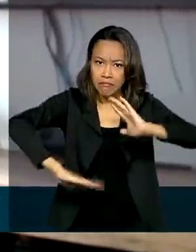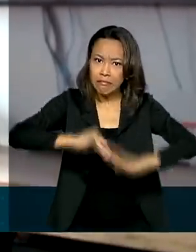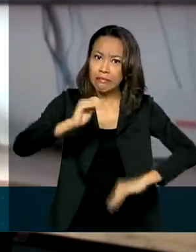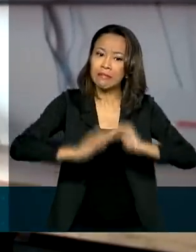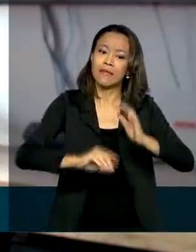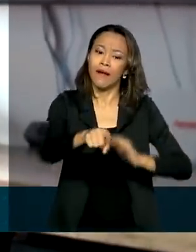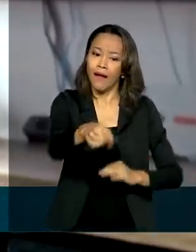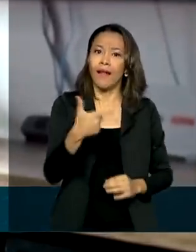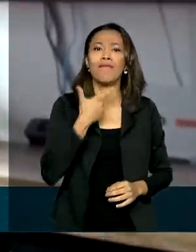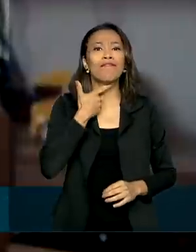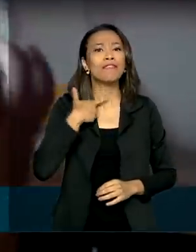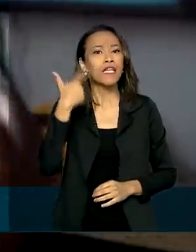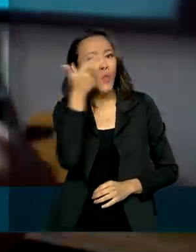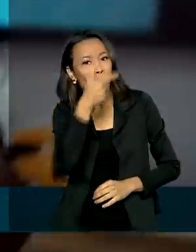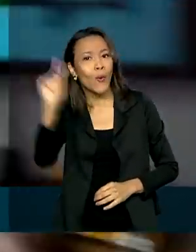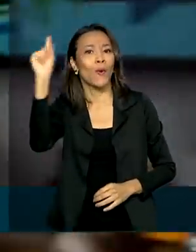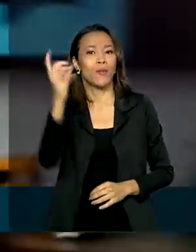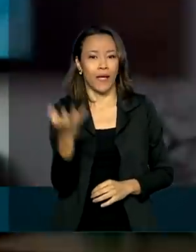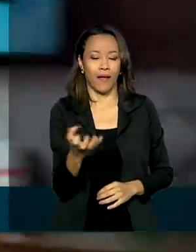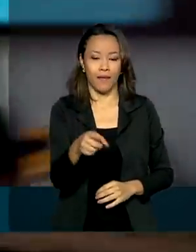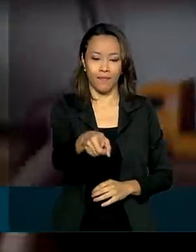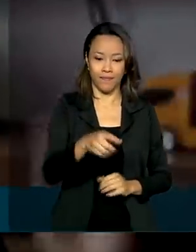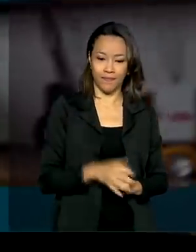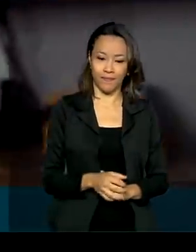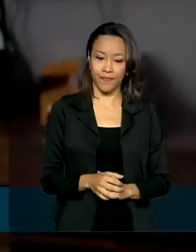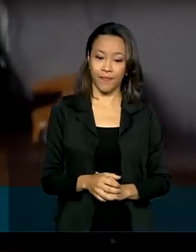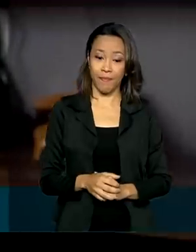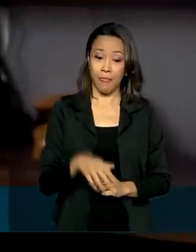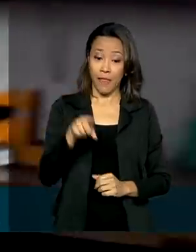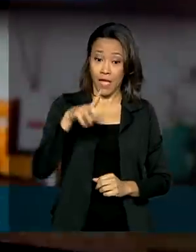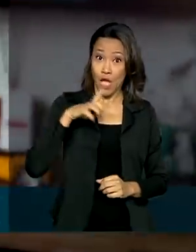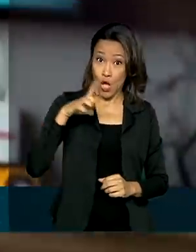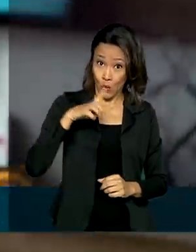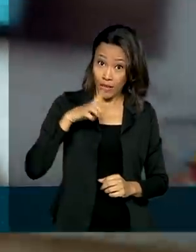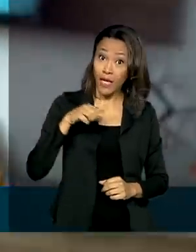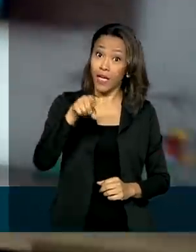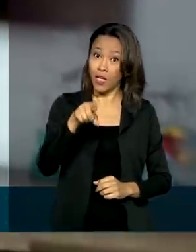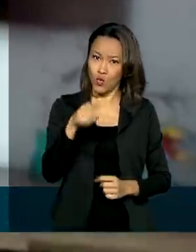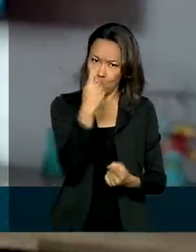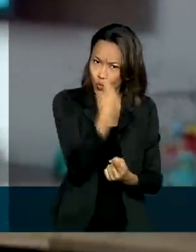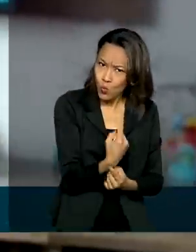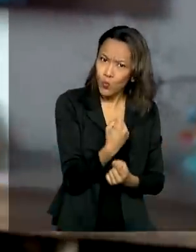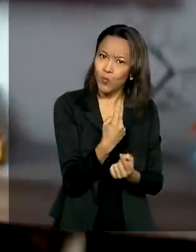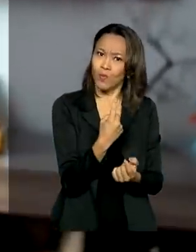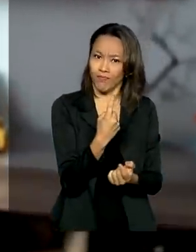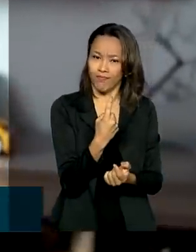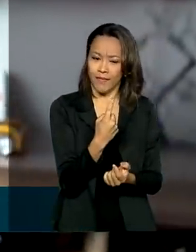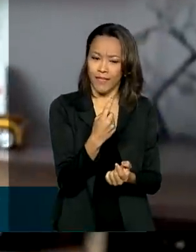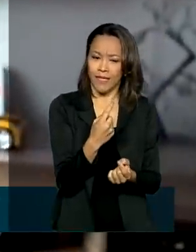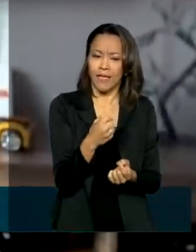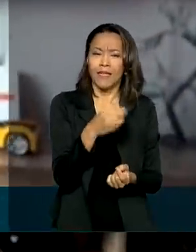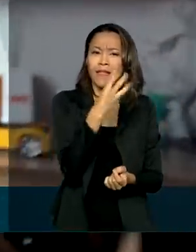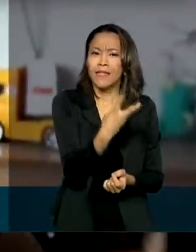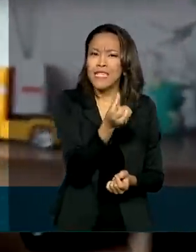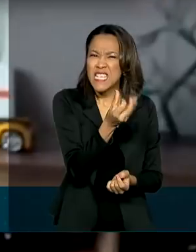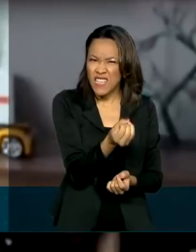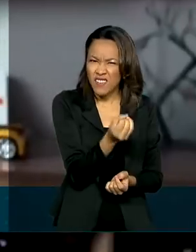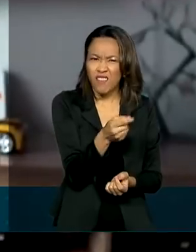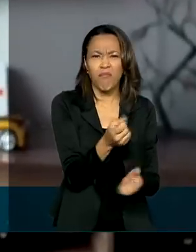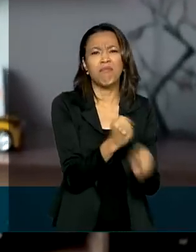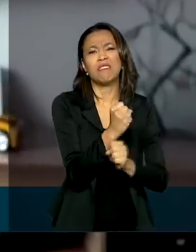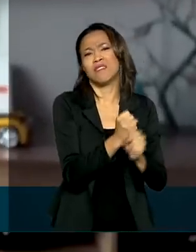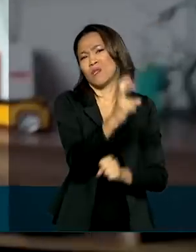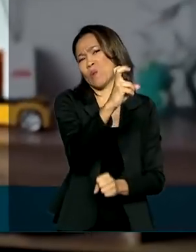com um modelo mais atual. Eu tenho XS e Xbox 360, tenho há mais de 5 anos.